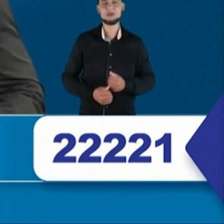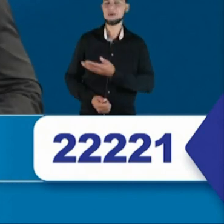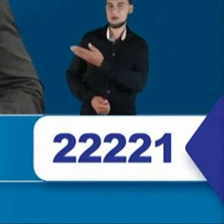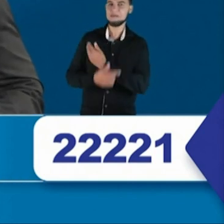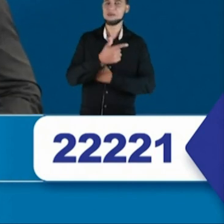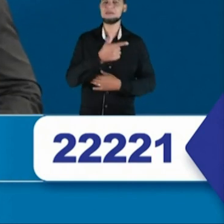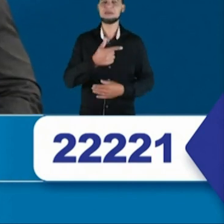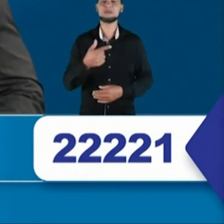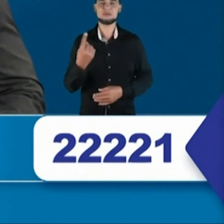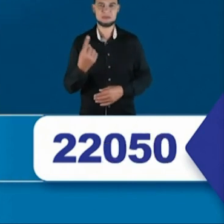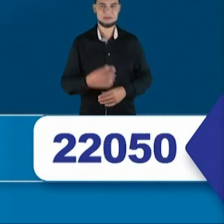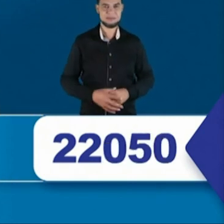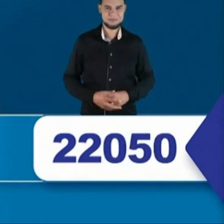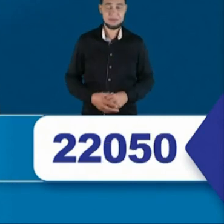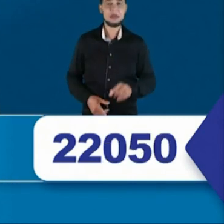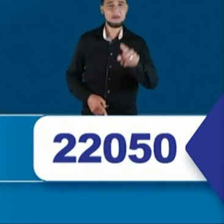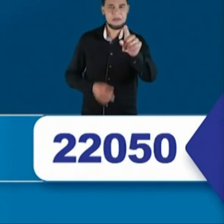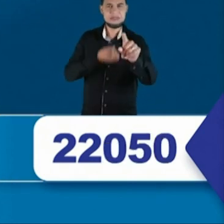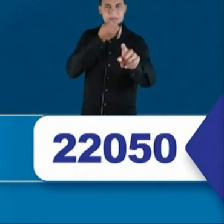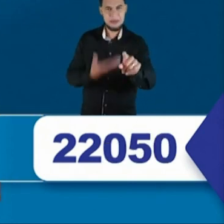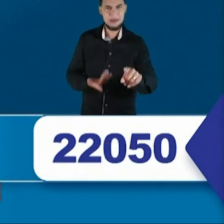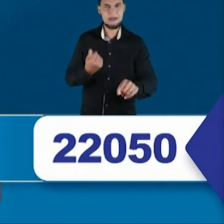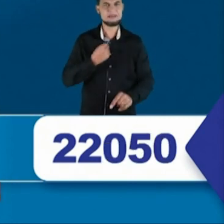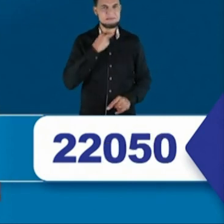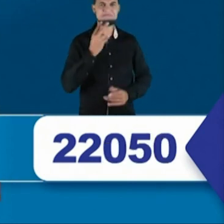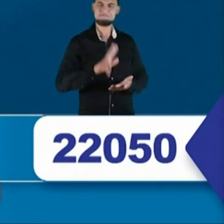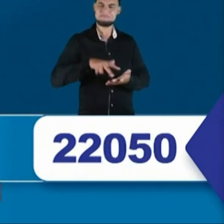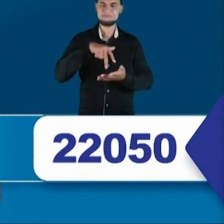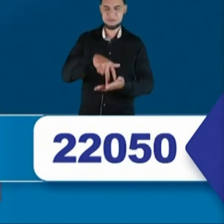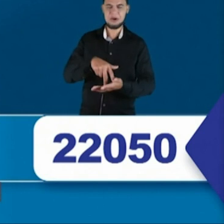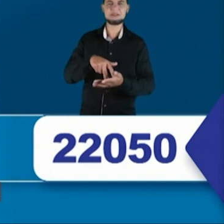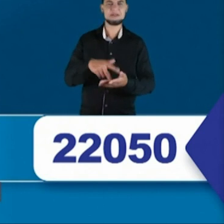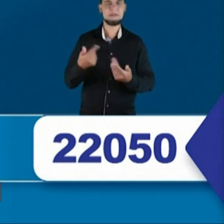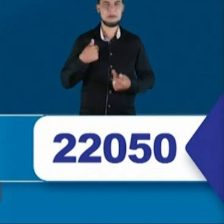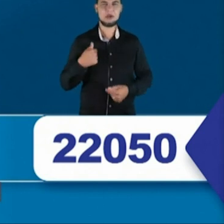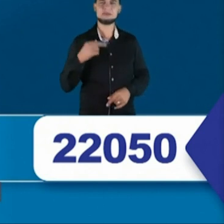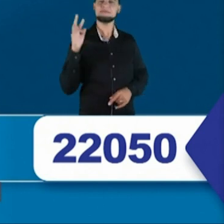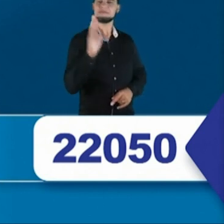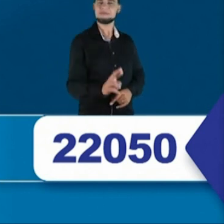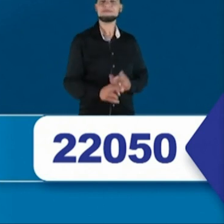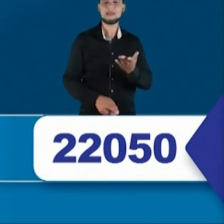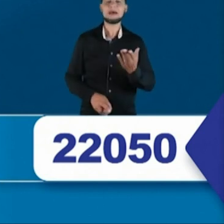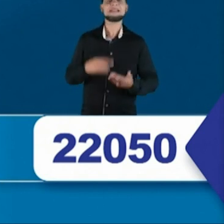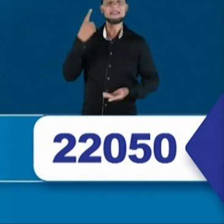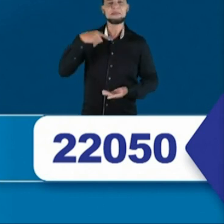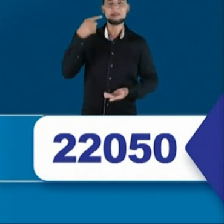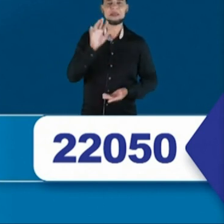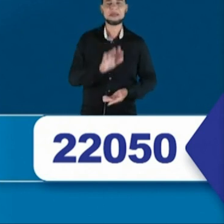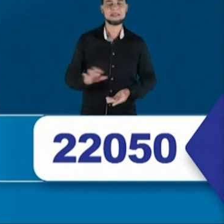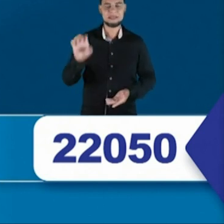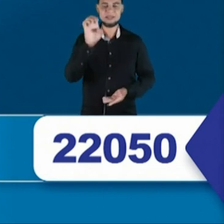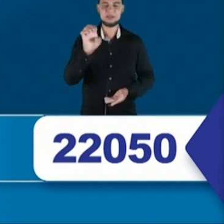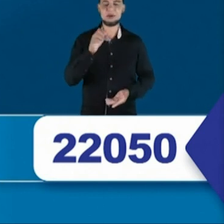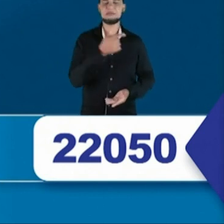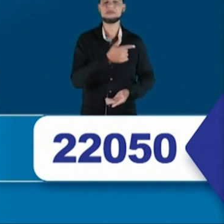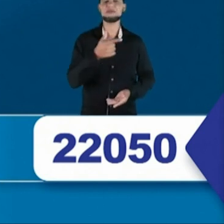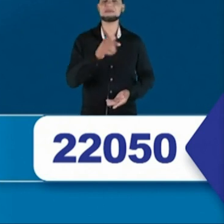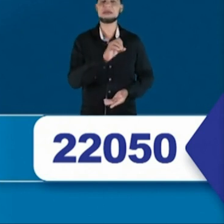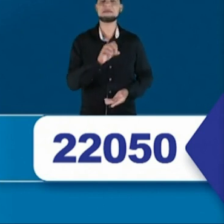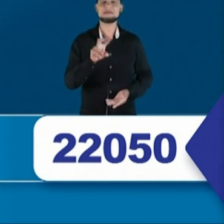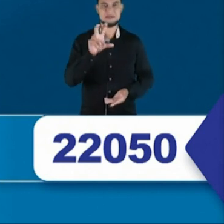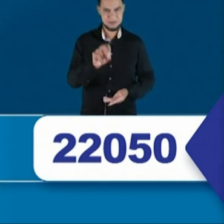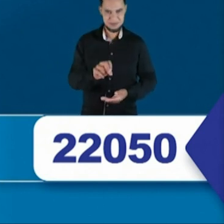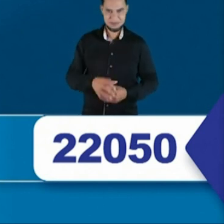Tiago, 22, 22, 1. Você merece ter voz. Conte comigo para ser a sua voz. Deputado estadual, doutor Robson Merola,